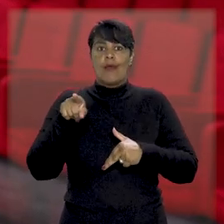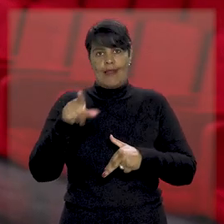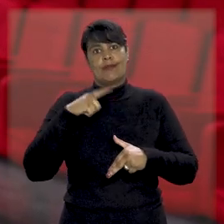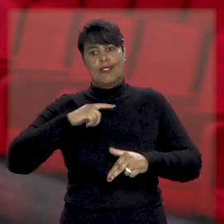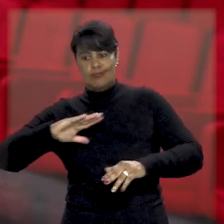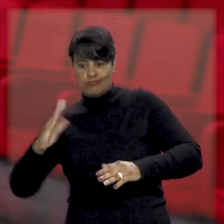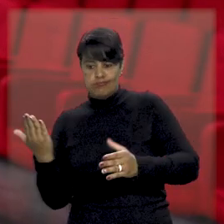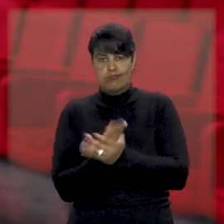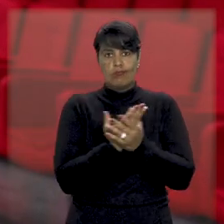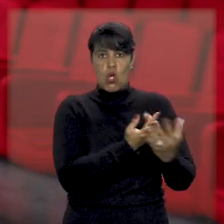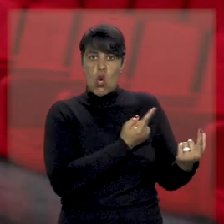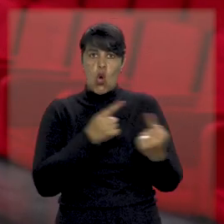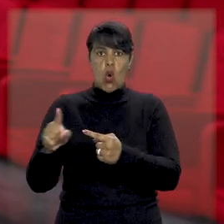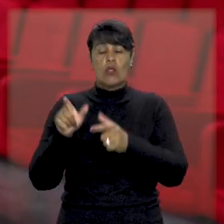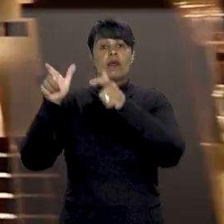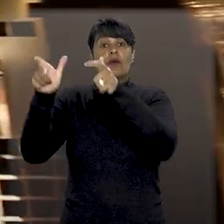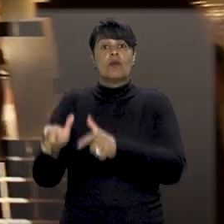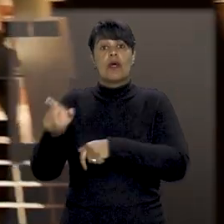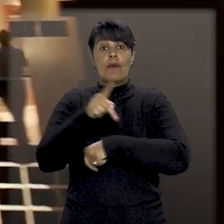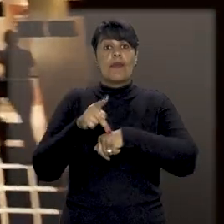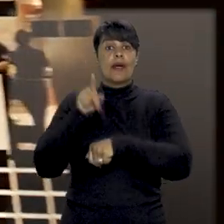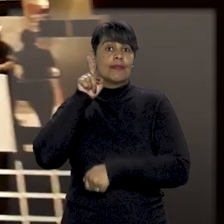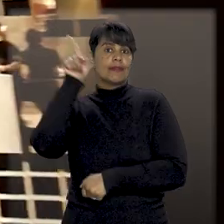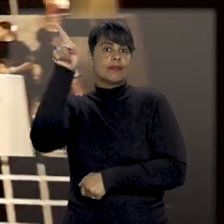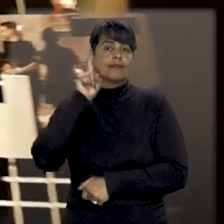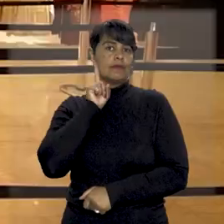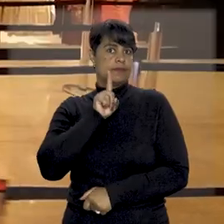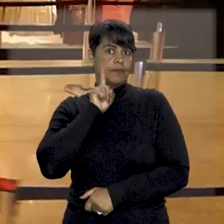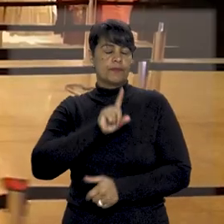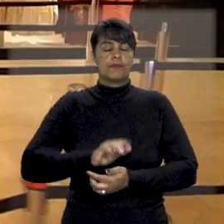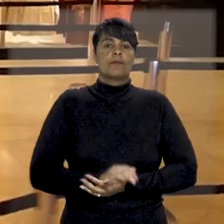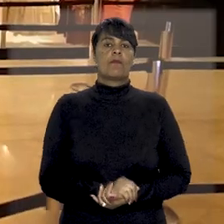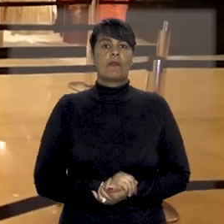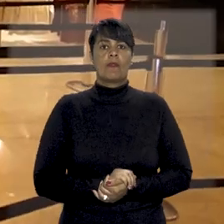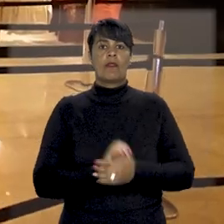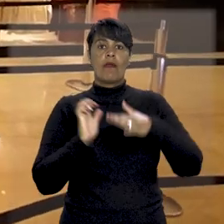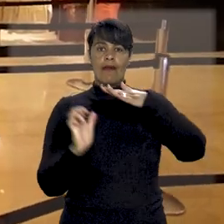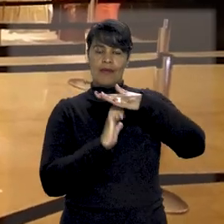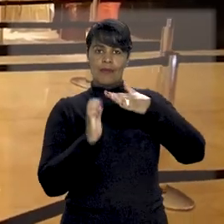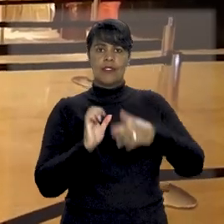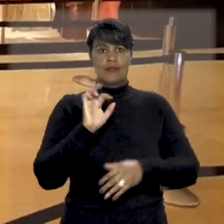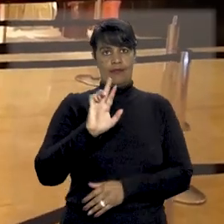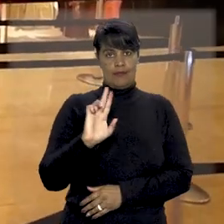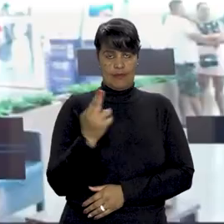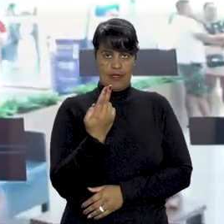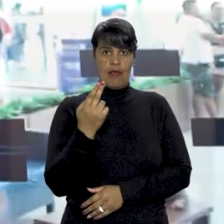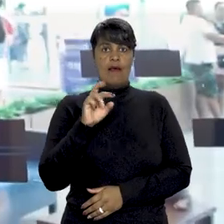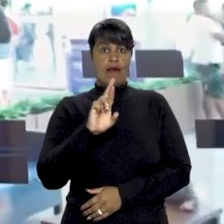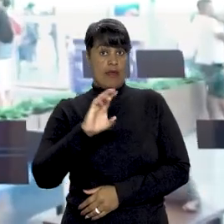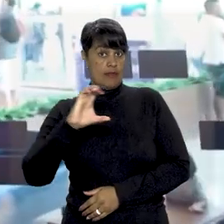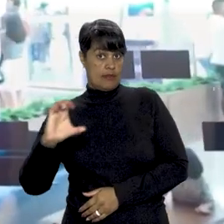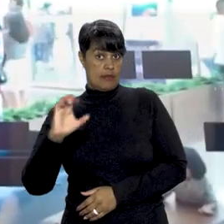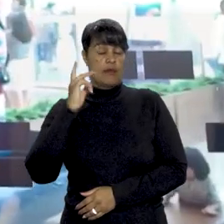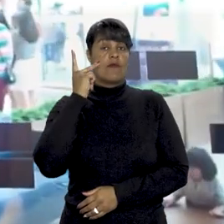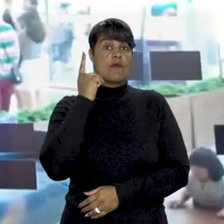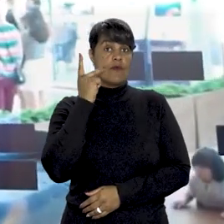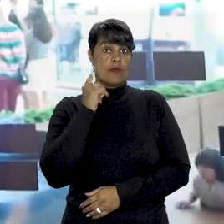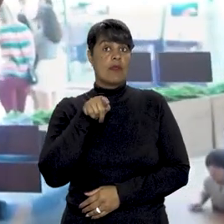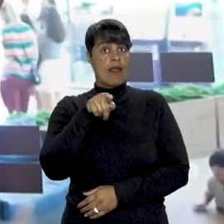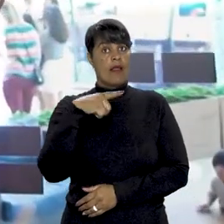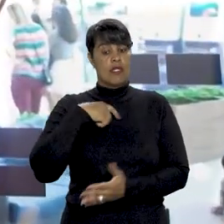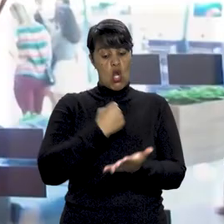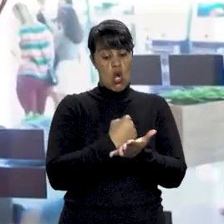procedimento arbitral nos Estados Unidos. A empresa HRC Fortaleza alegou que o pacto firmado tinha natureza de contrato